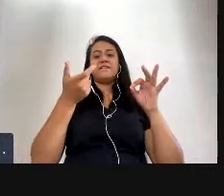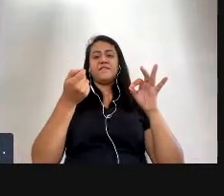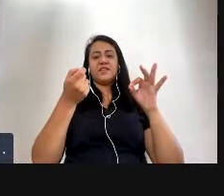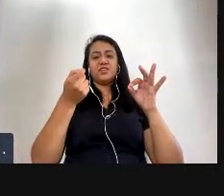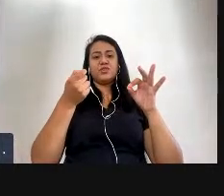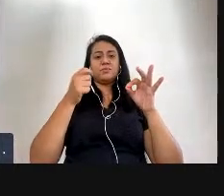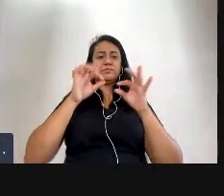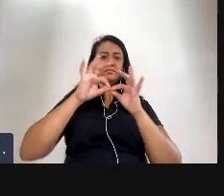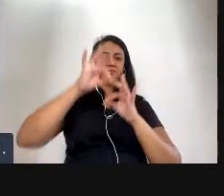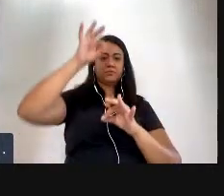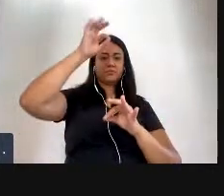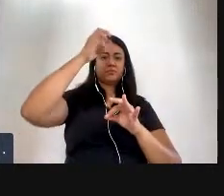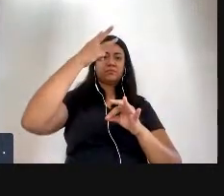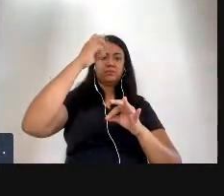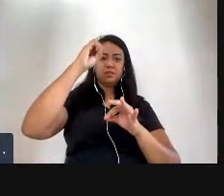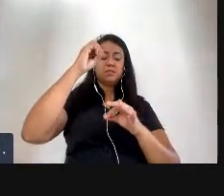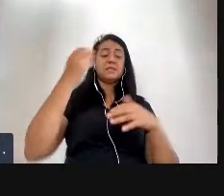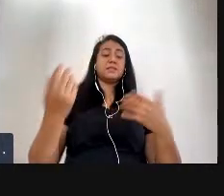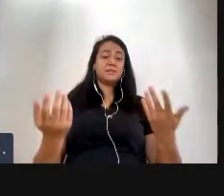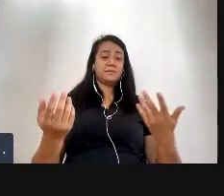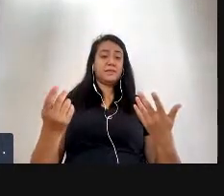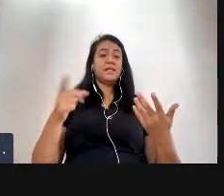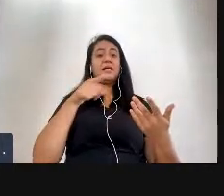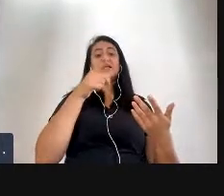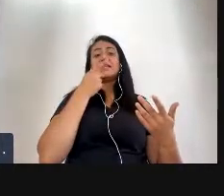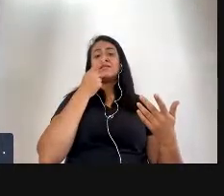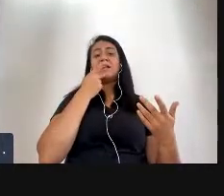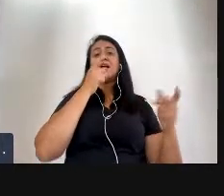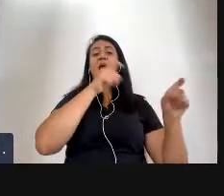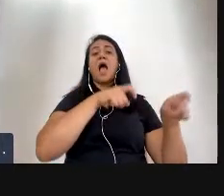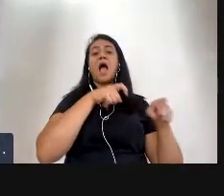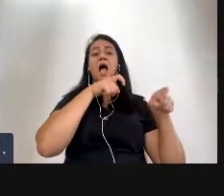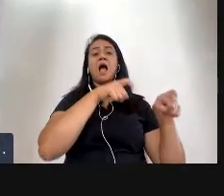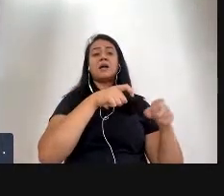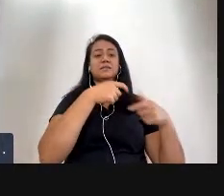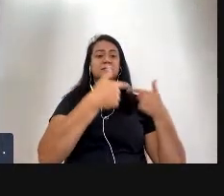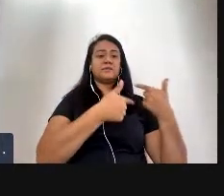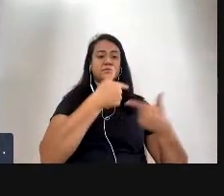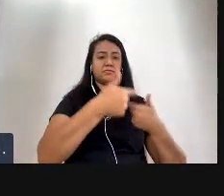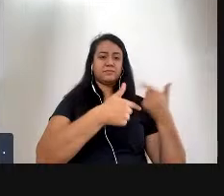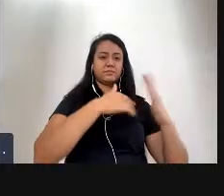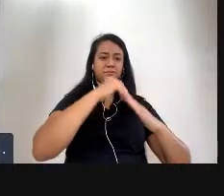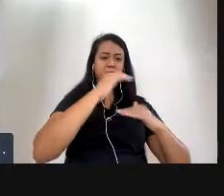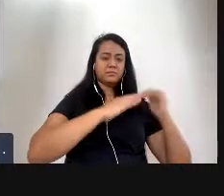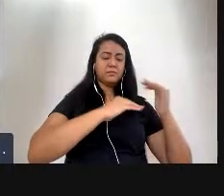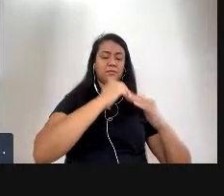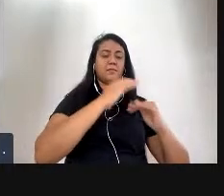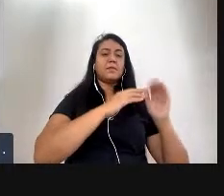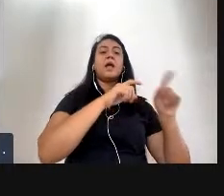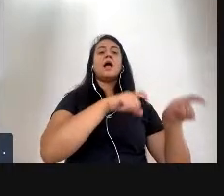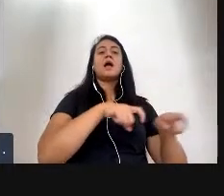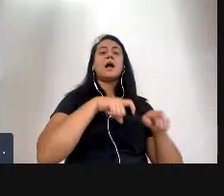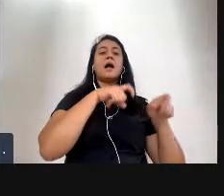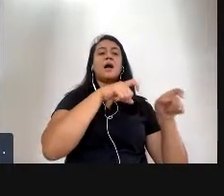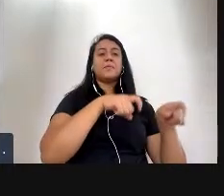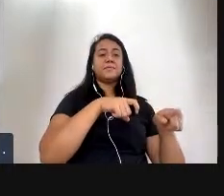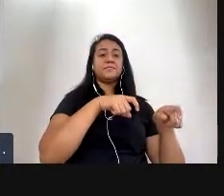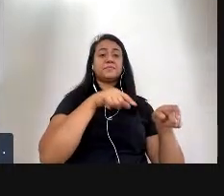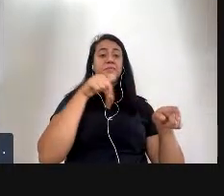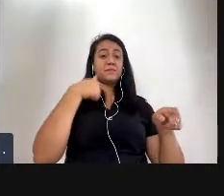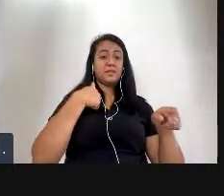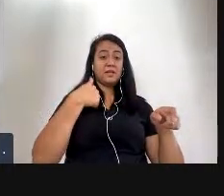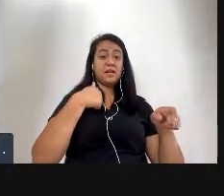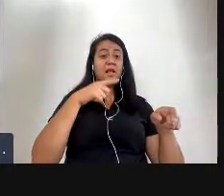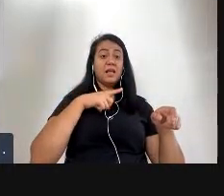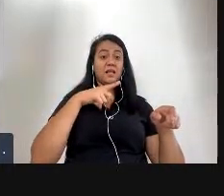em ambas está falando da agricultura enquanto nas laterais está falando ou no chão também está